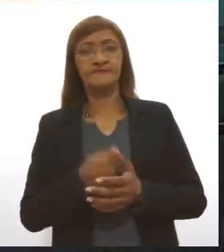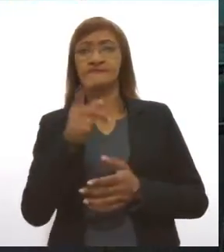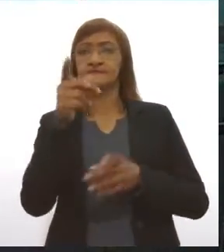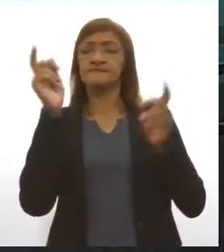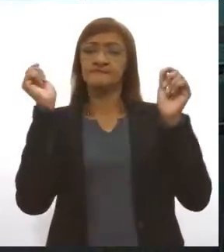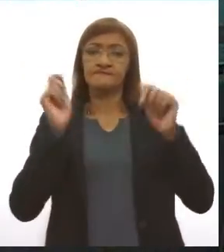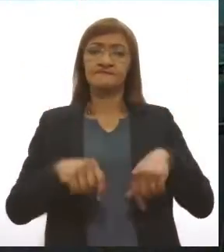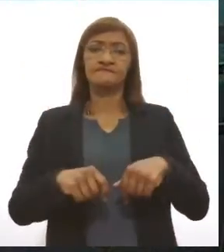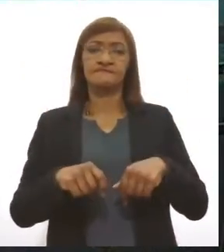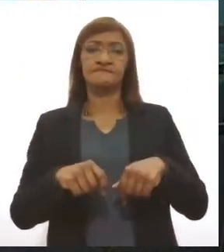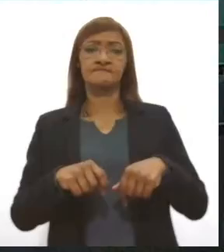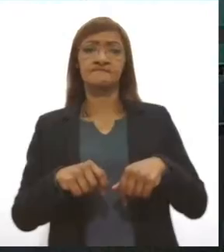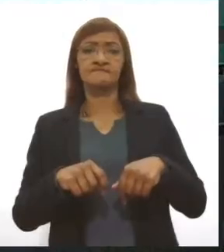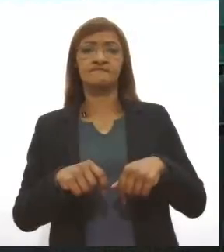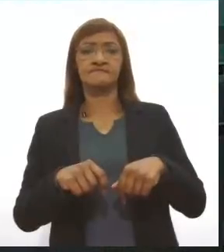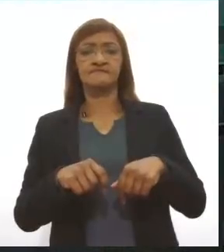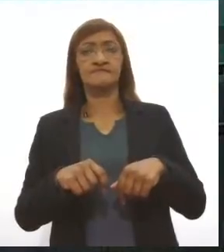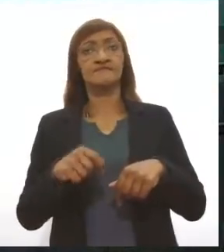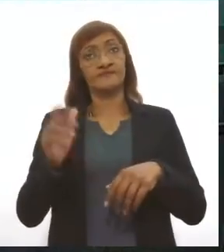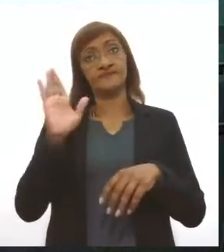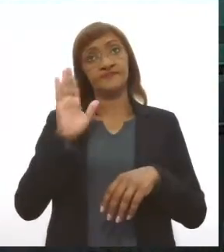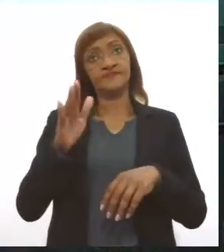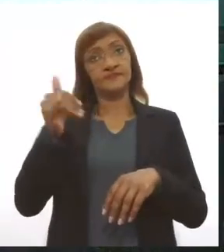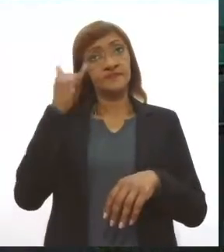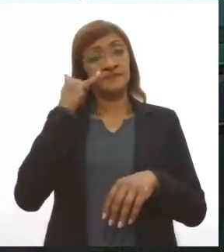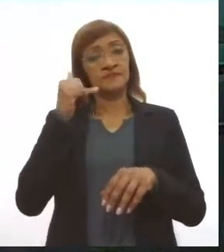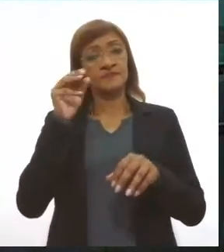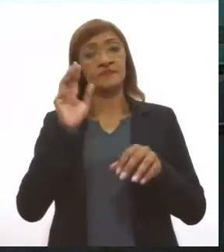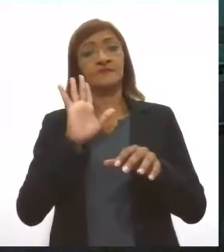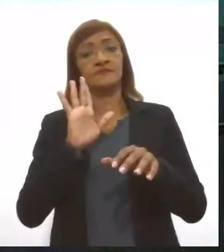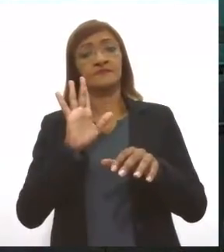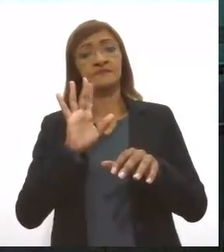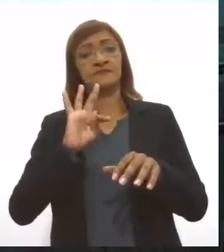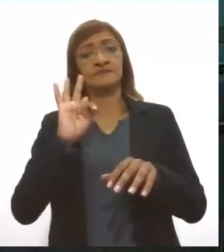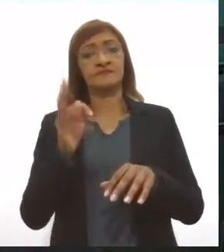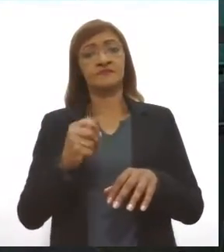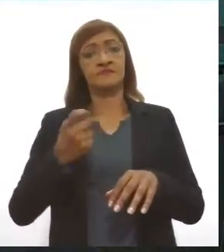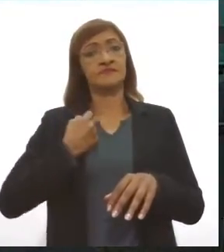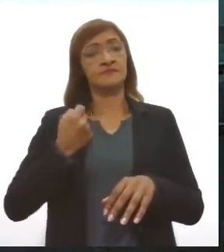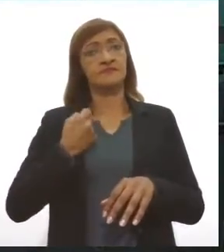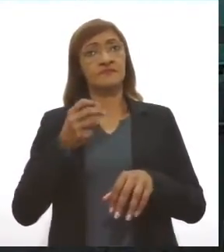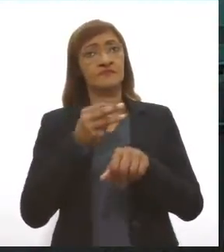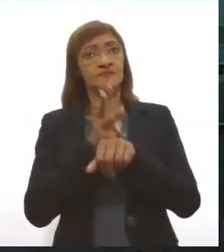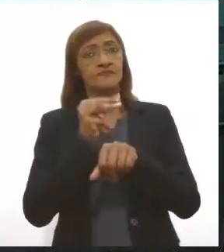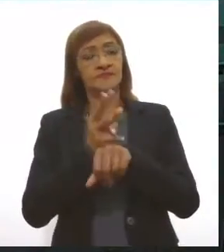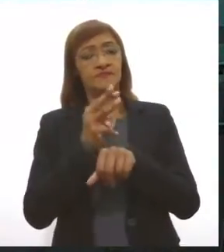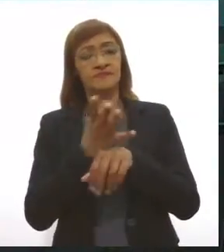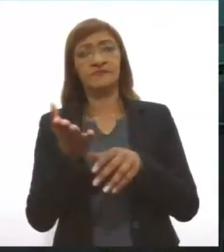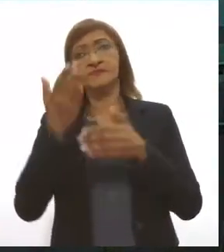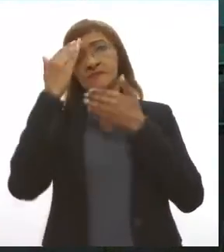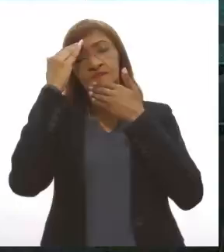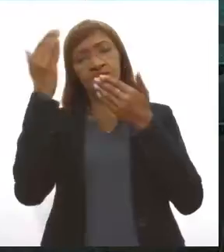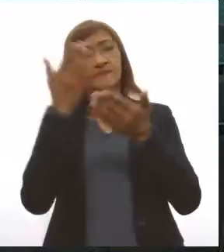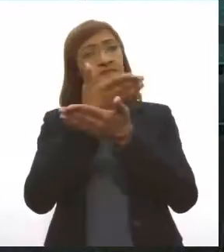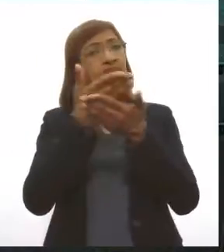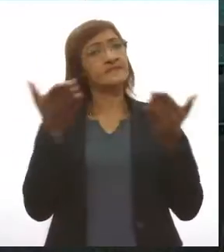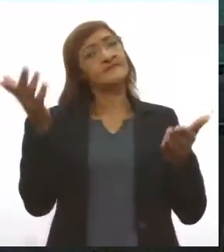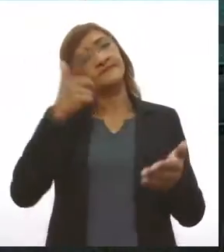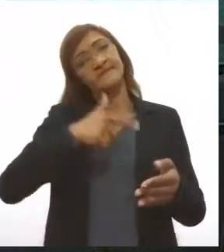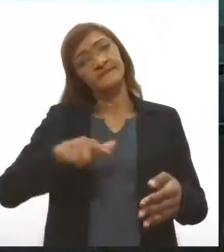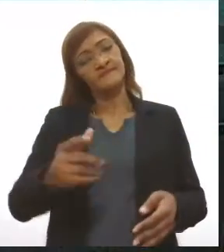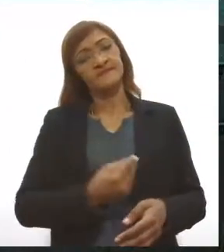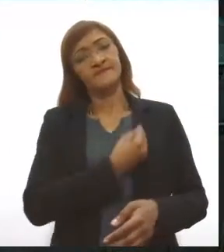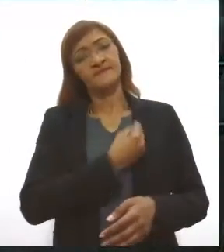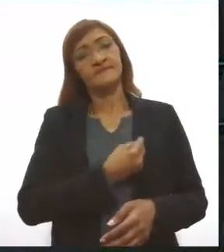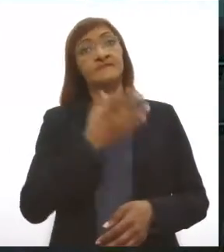entrar em contato com a TV Alesi através do nosso número de WhatsApp. Muito obrigado mais uma vez pela participação.